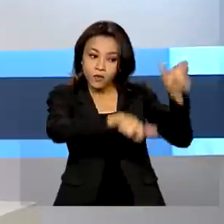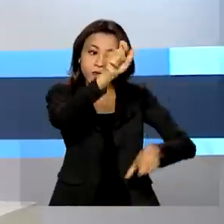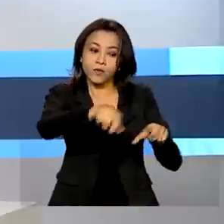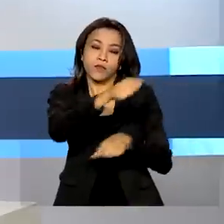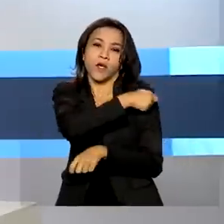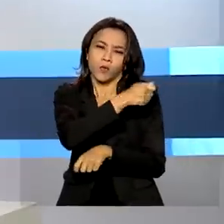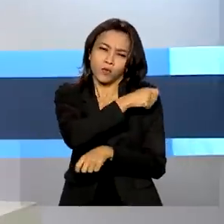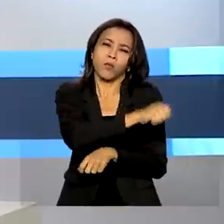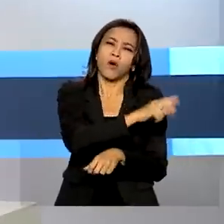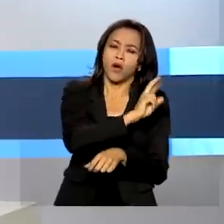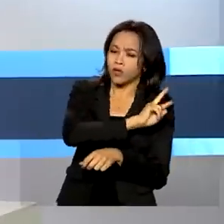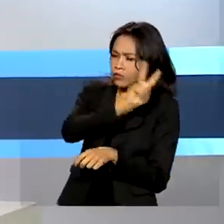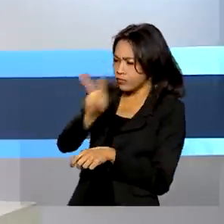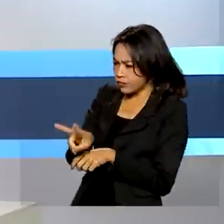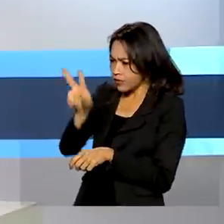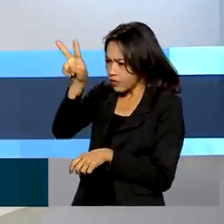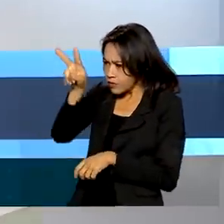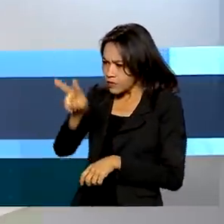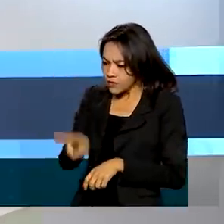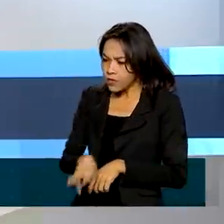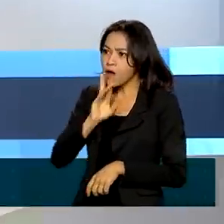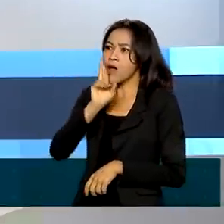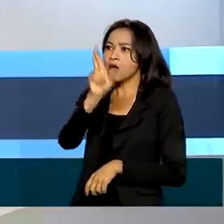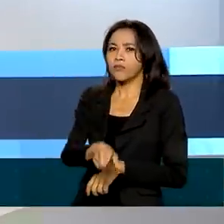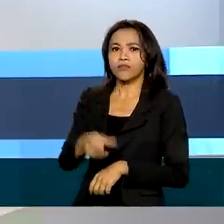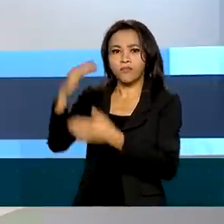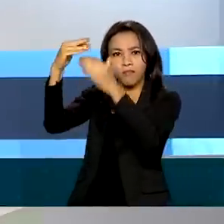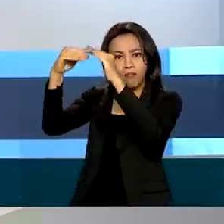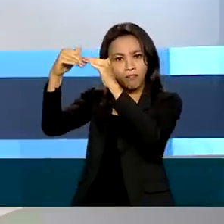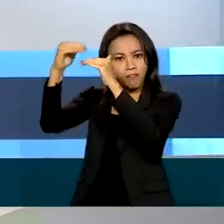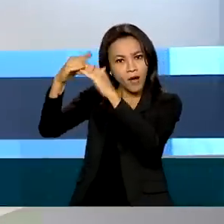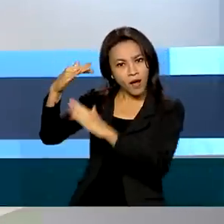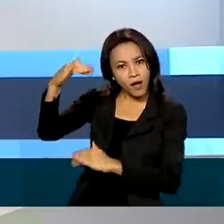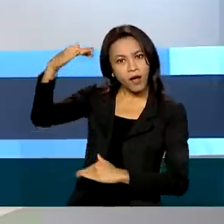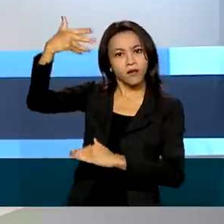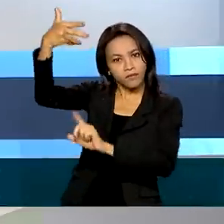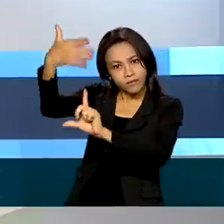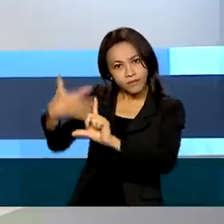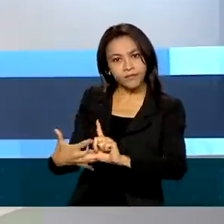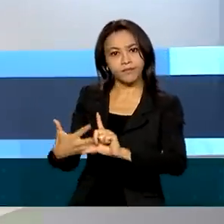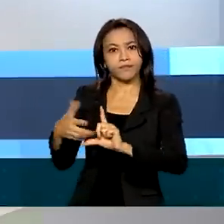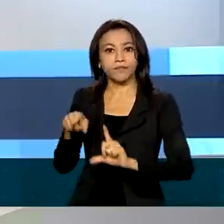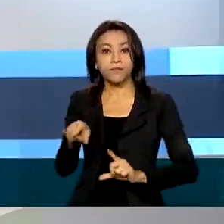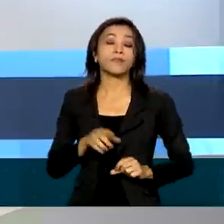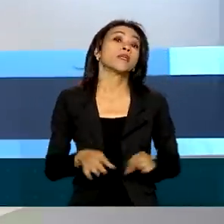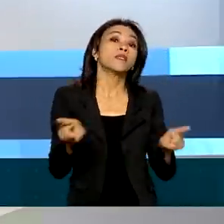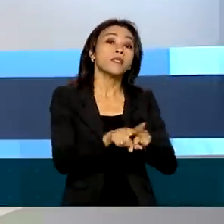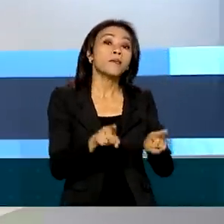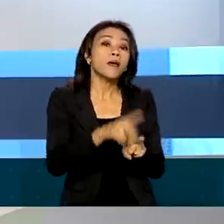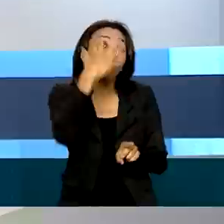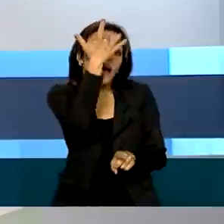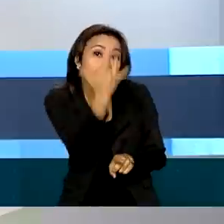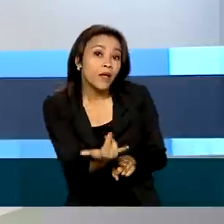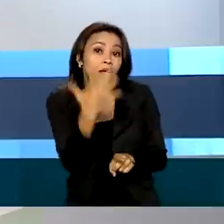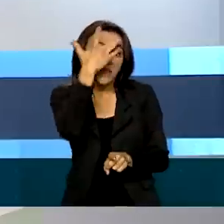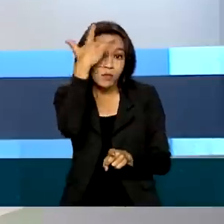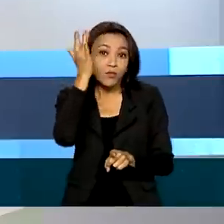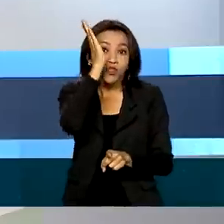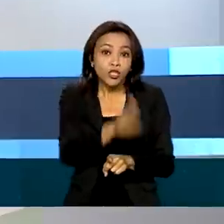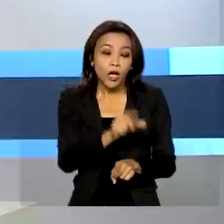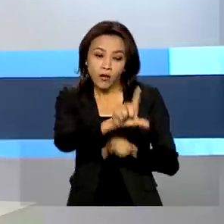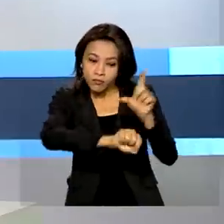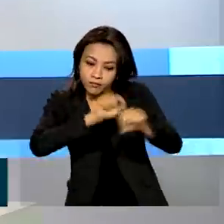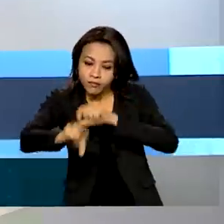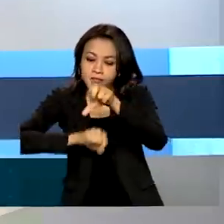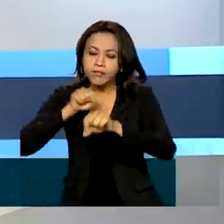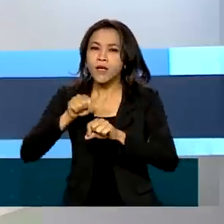da segunda chamada na página de acesso único. Também a partir de amanhã, os pré-selecionados devem comprovar